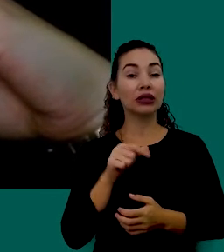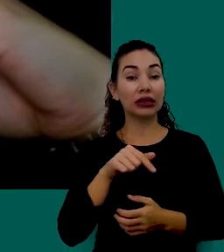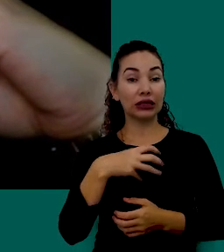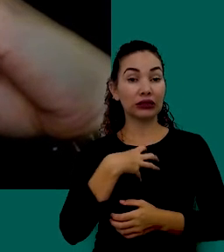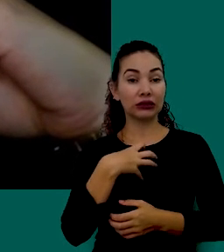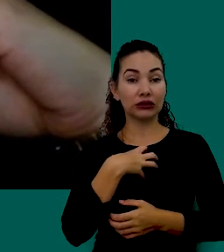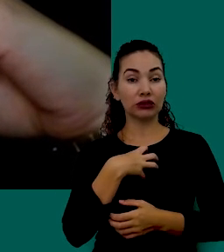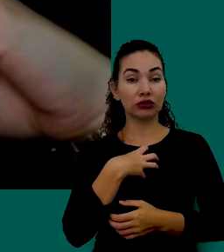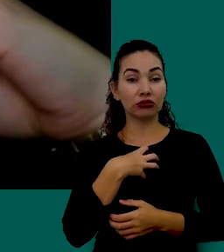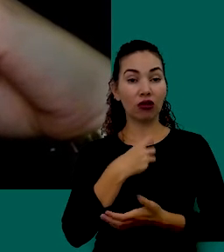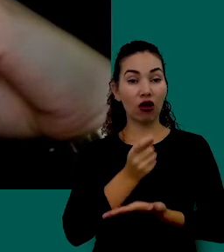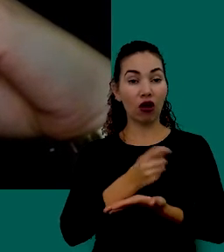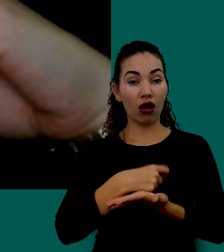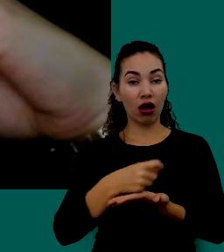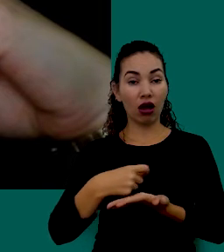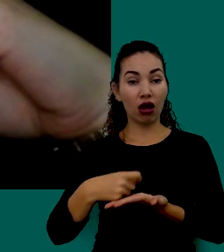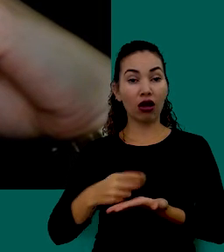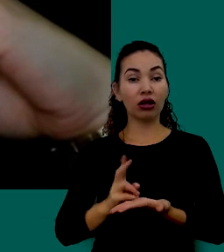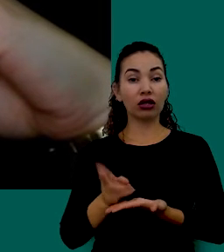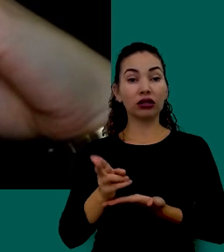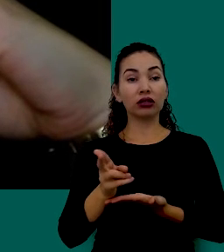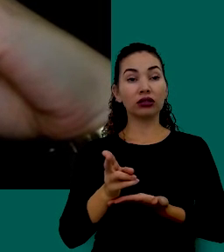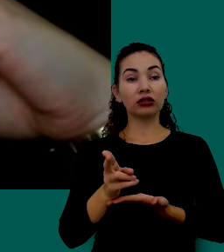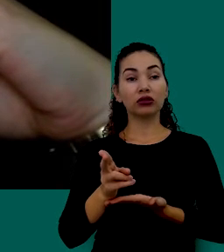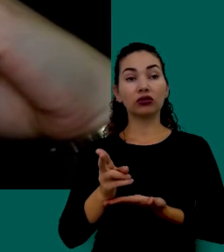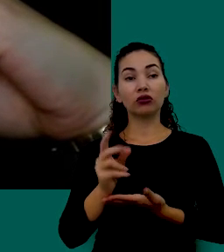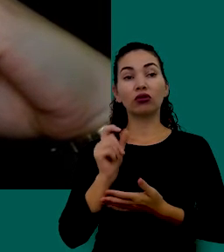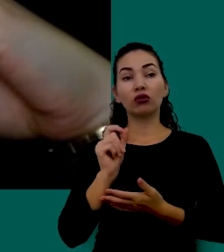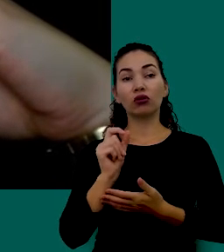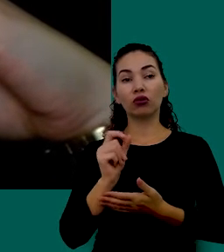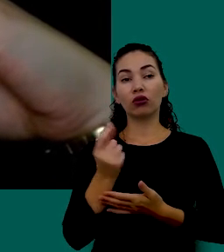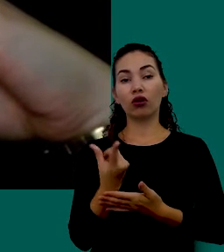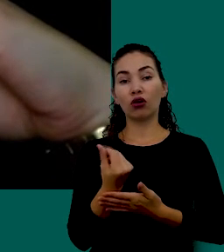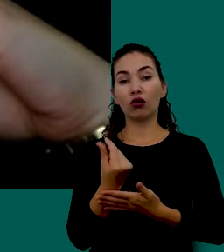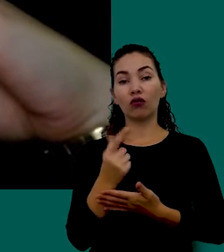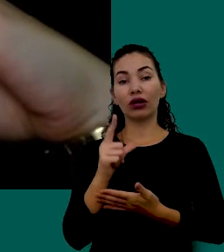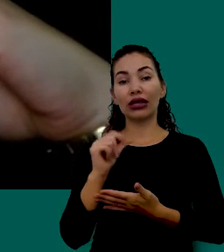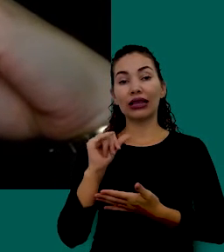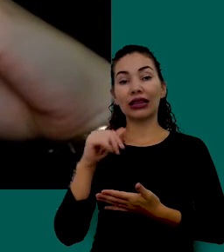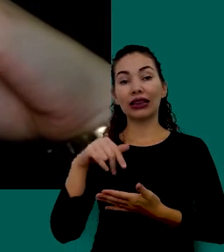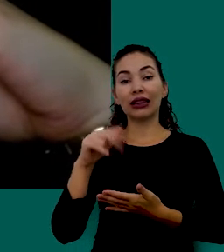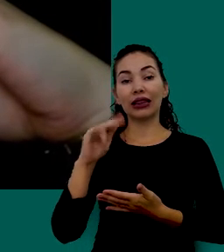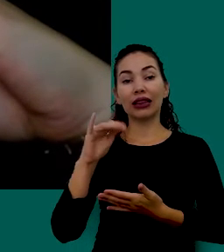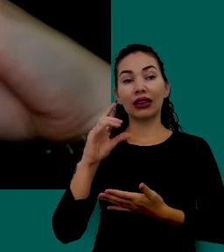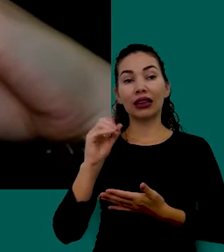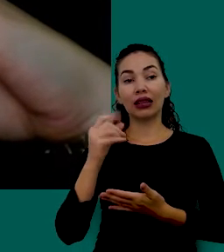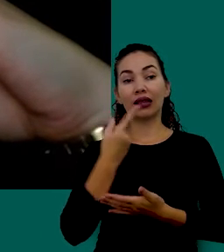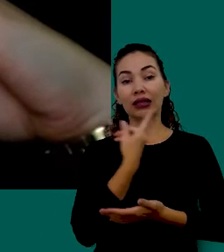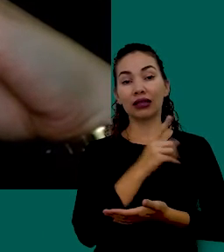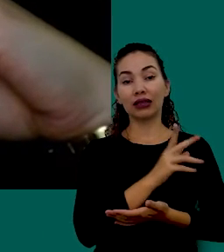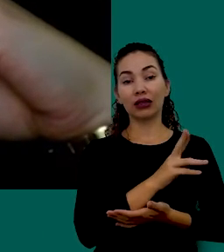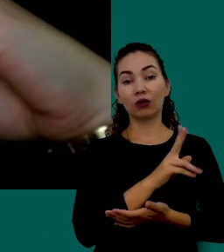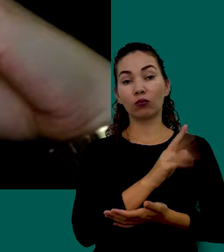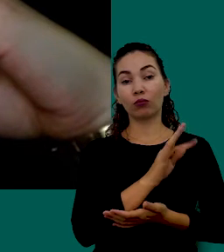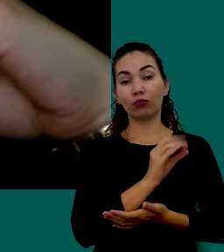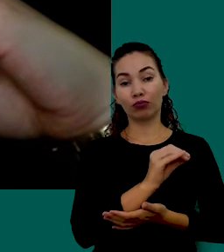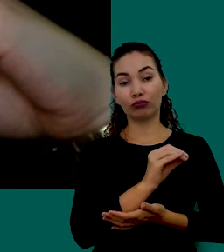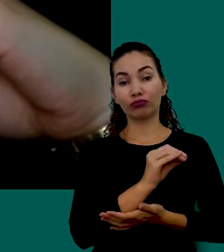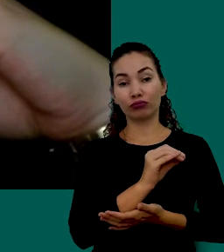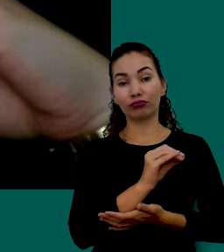Caso Anote Sempre O Seu Ganho Com Valor Líquido E Não Com O Valor Bruto